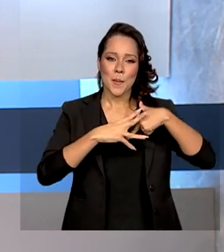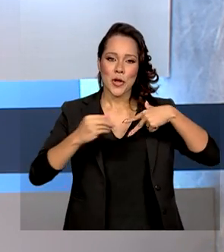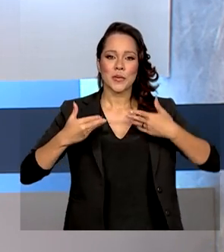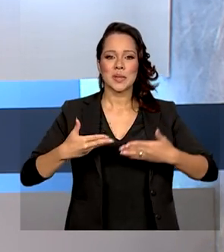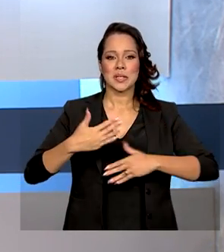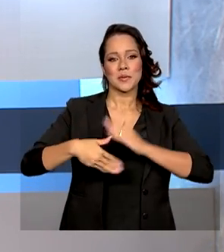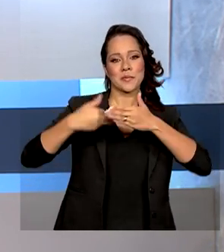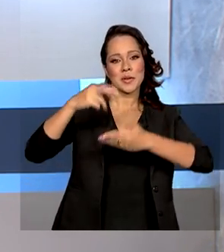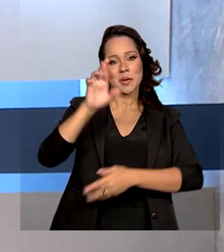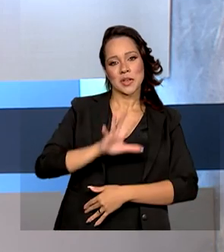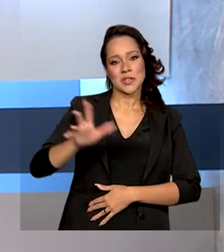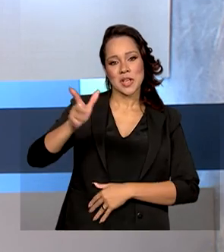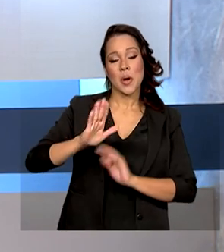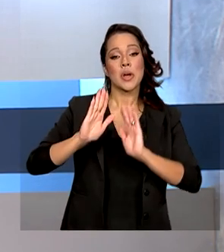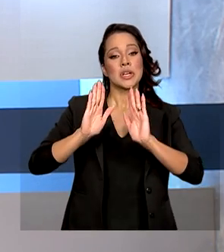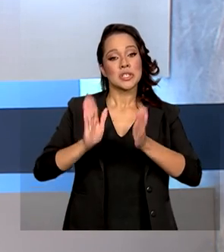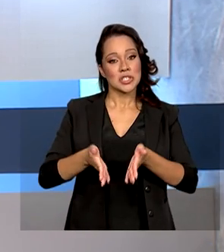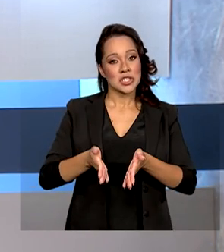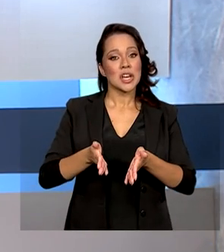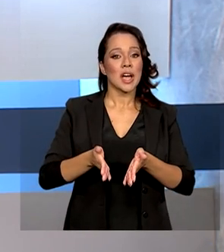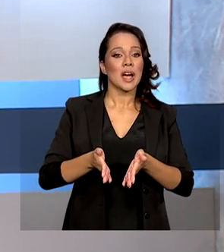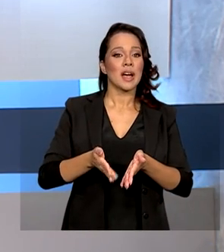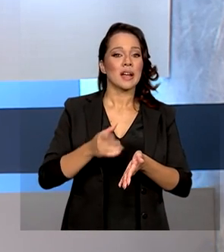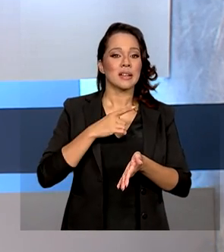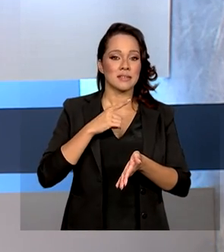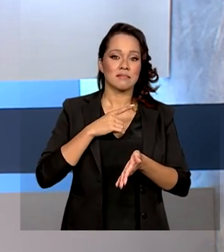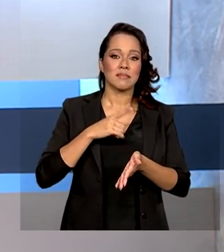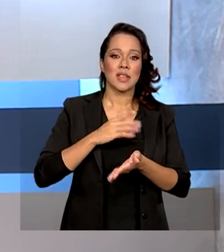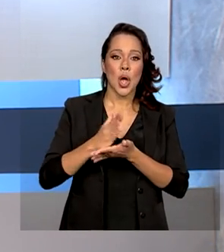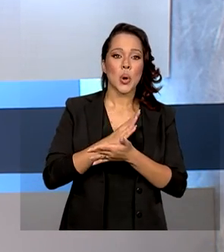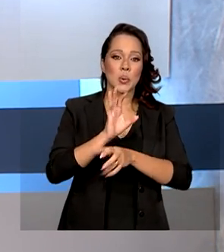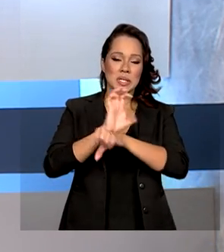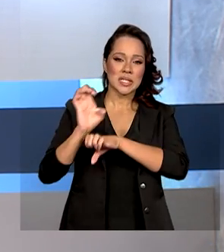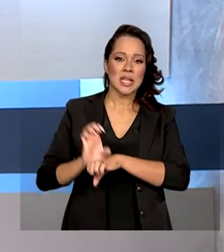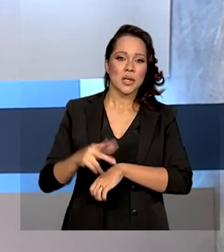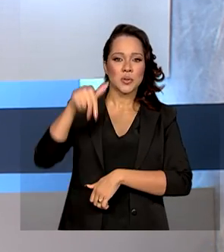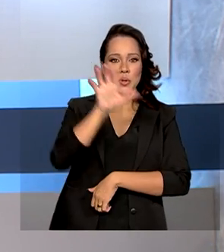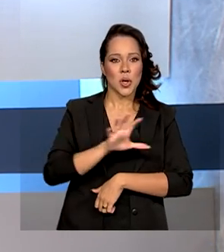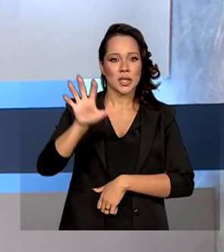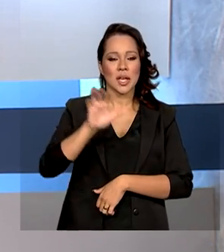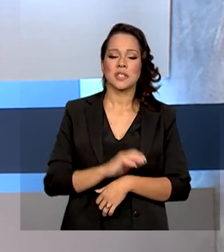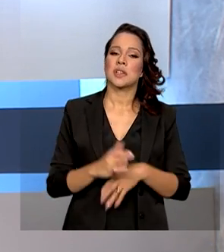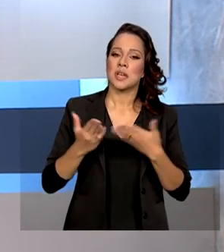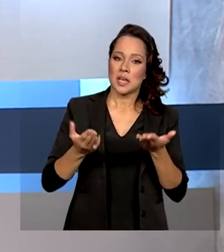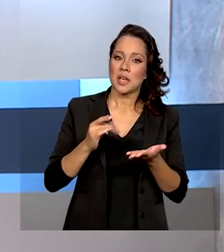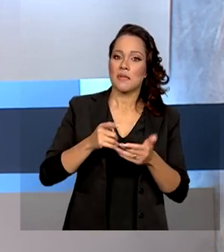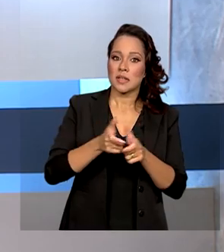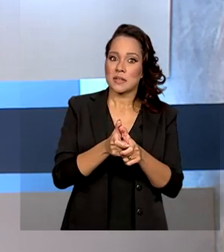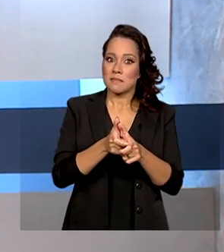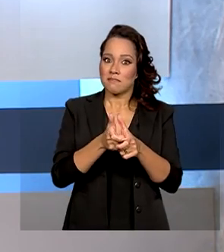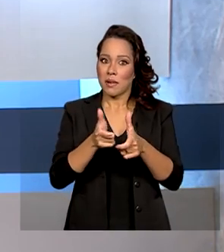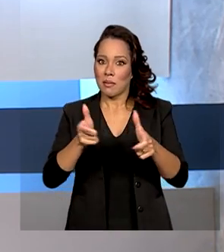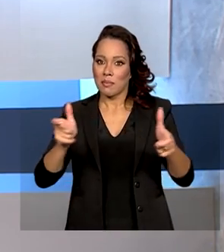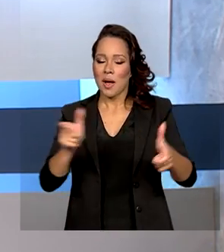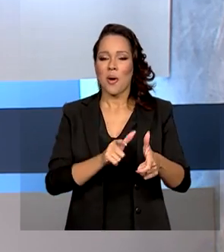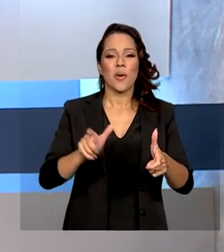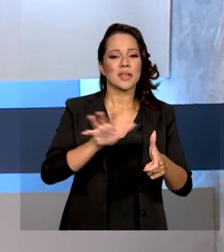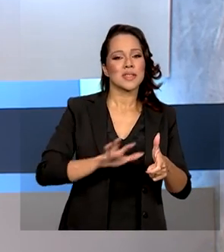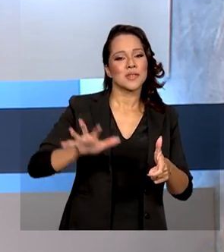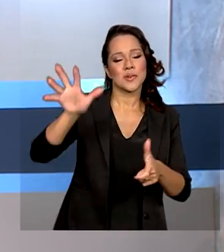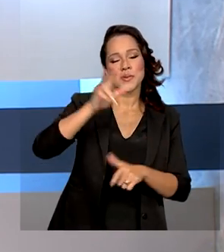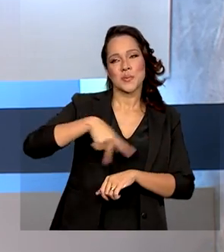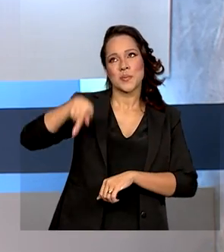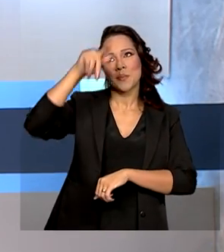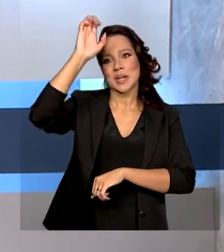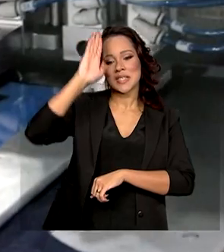Desenvolvimento Regional já se consolidou em alguns estados do Nordeste e deve se expandir para outras regiões do